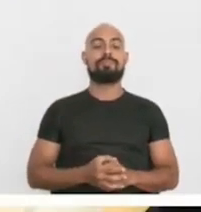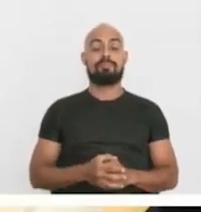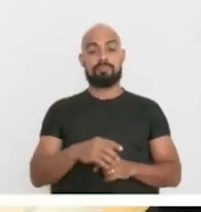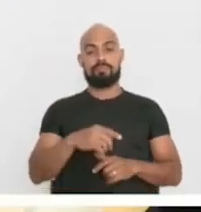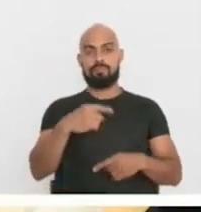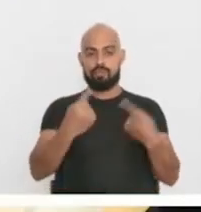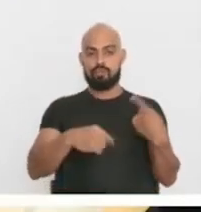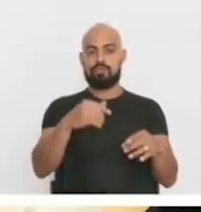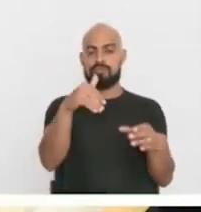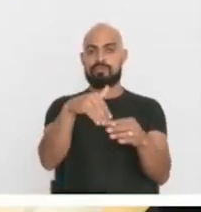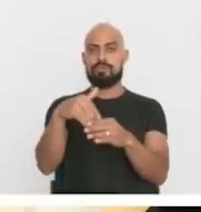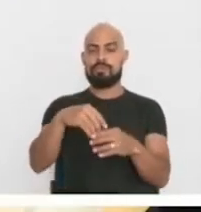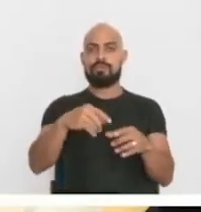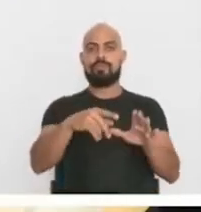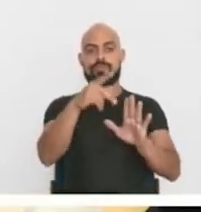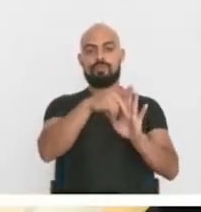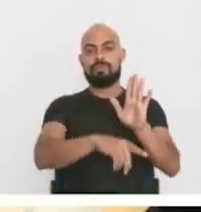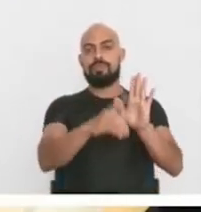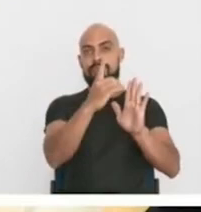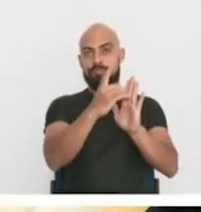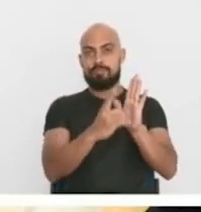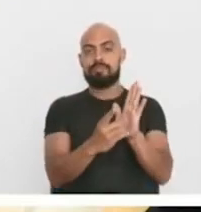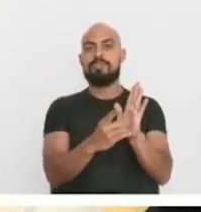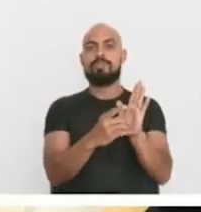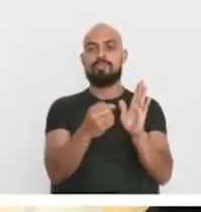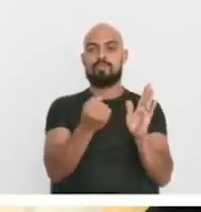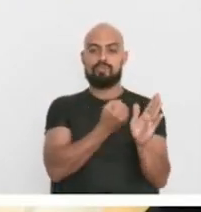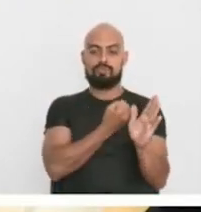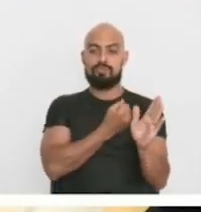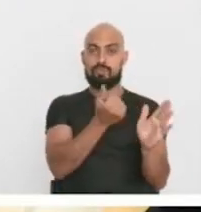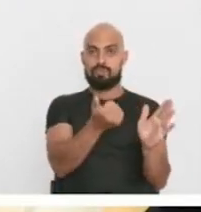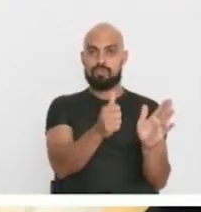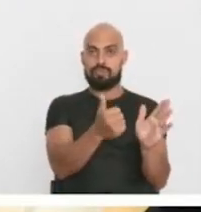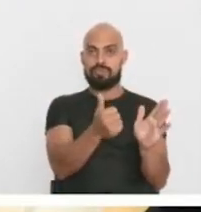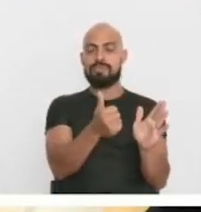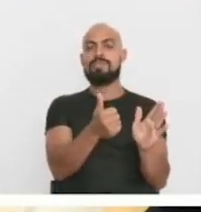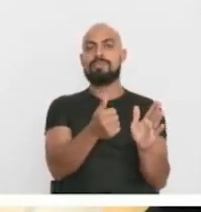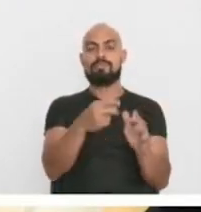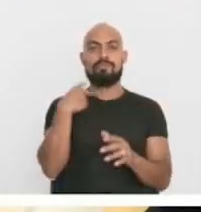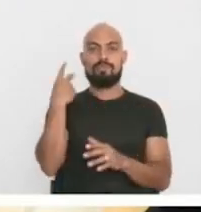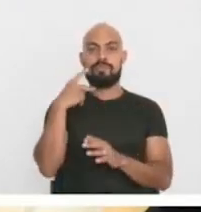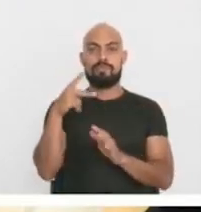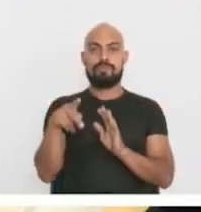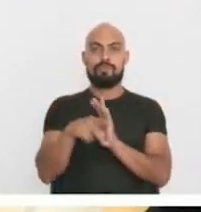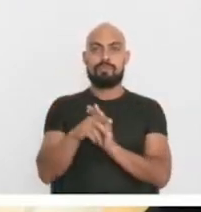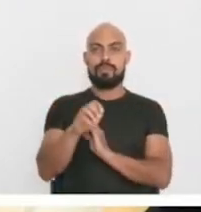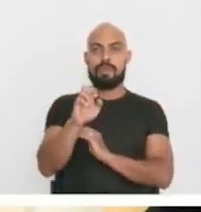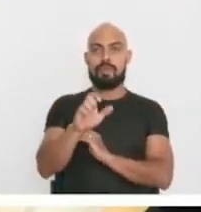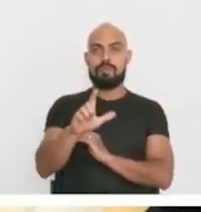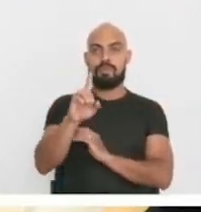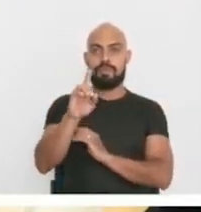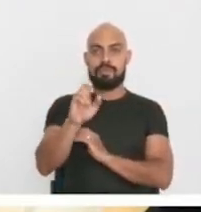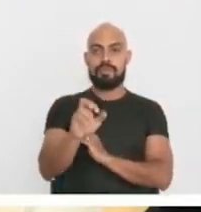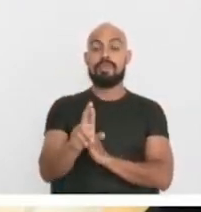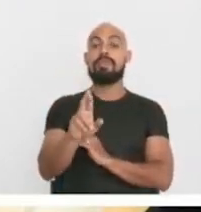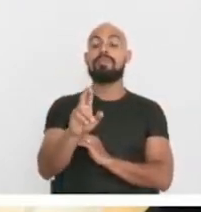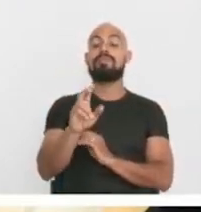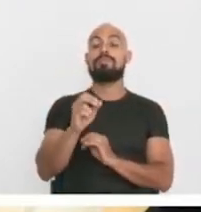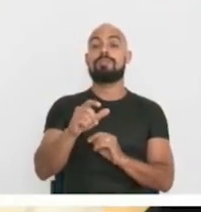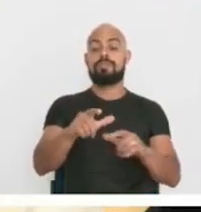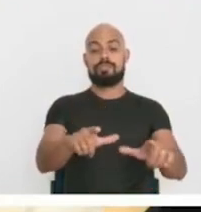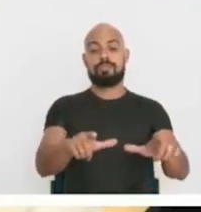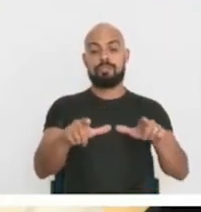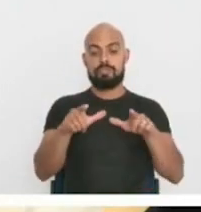discussão única e votação do projeto de decreto legislativo número 11 de 2024 do vereador Helder Pereira, que dispõe sobre a